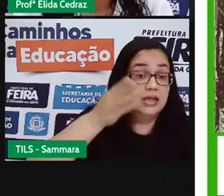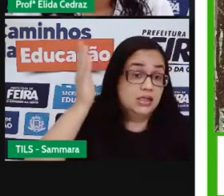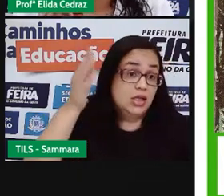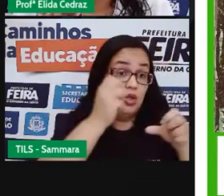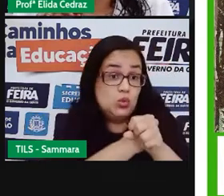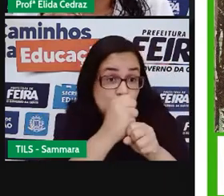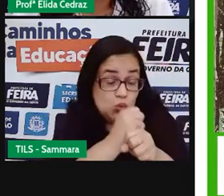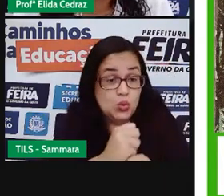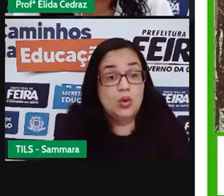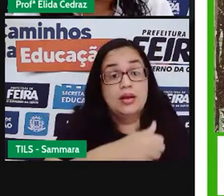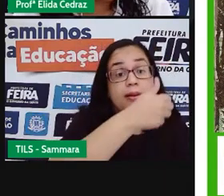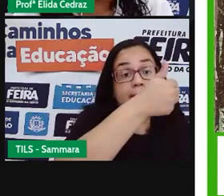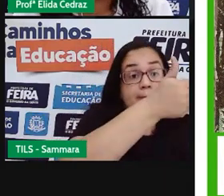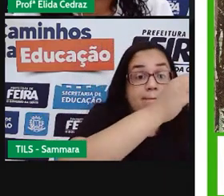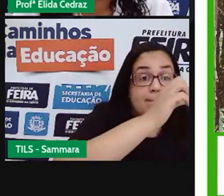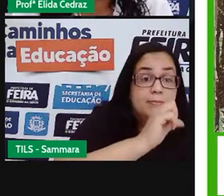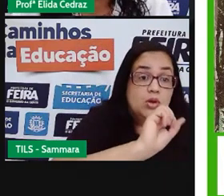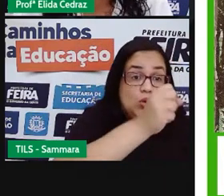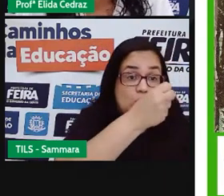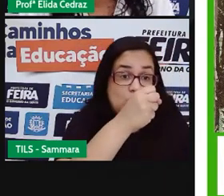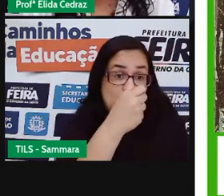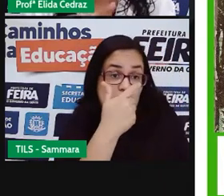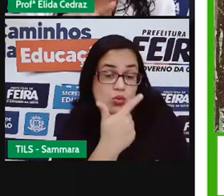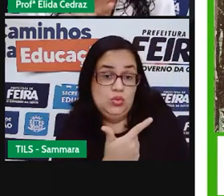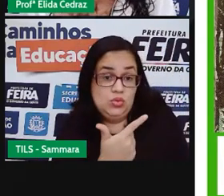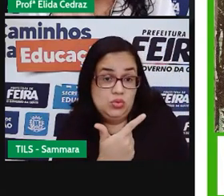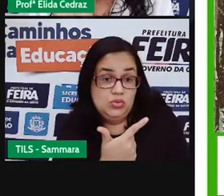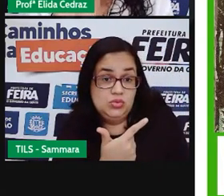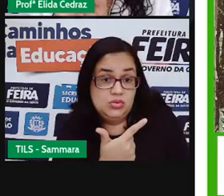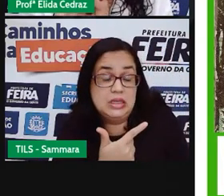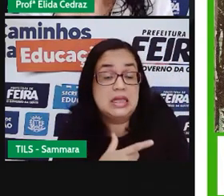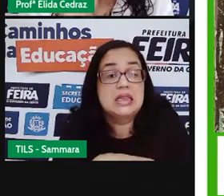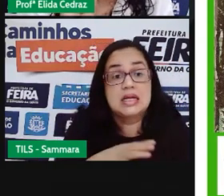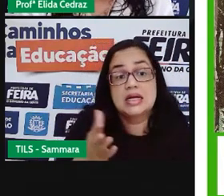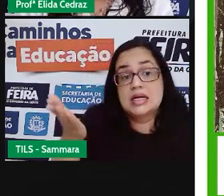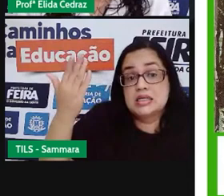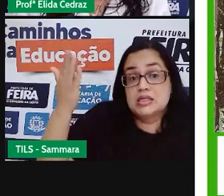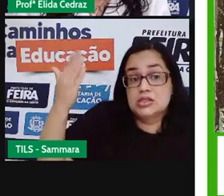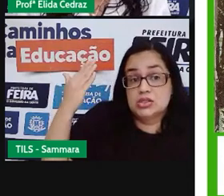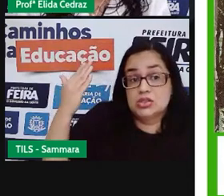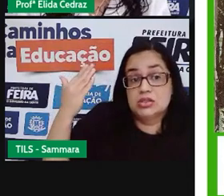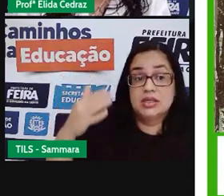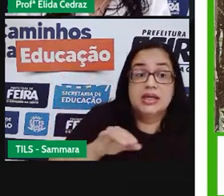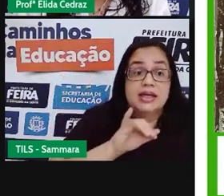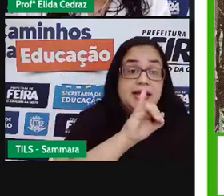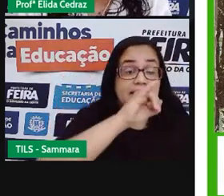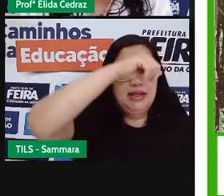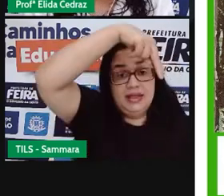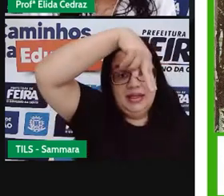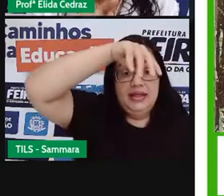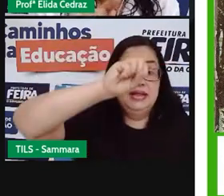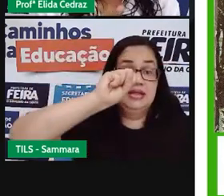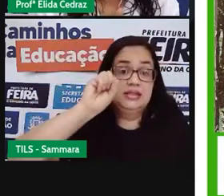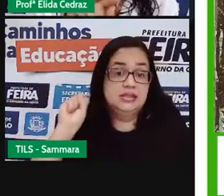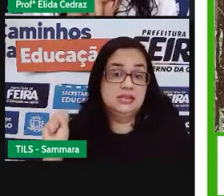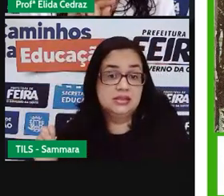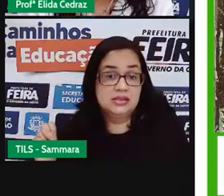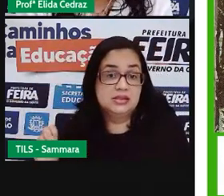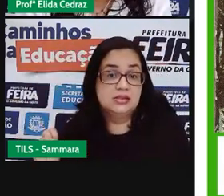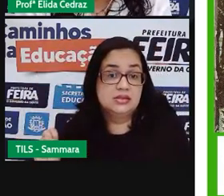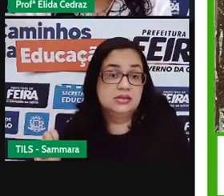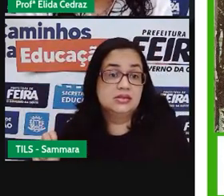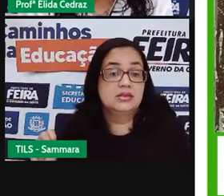o ano de 1982. Esse é um antigo prédio do INSS, na rua